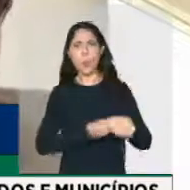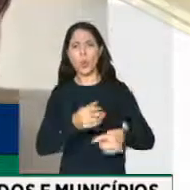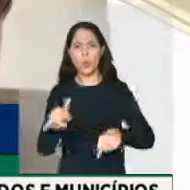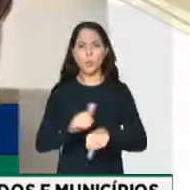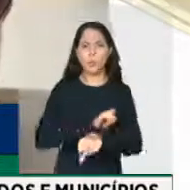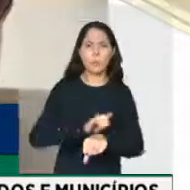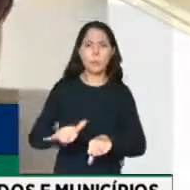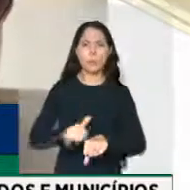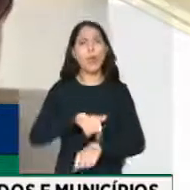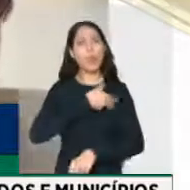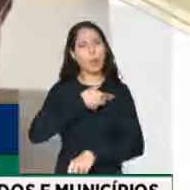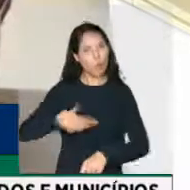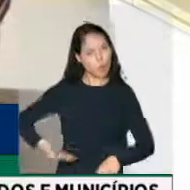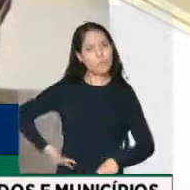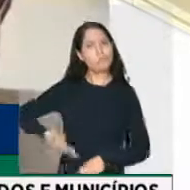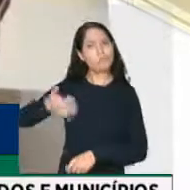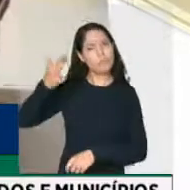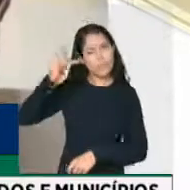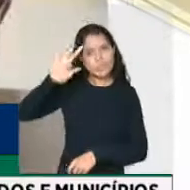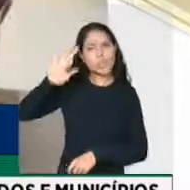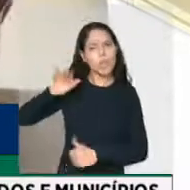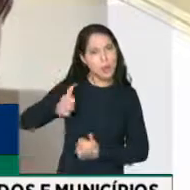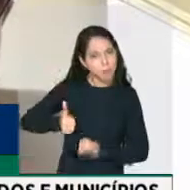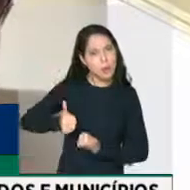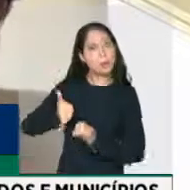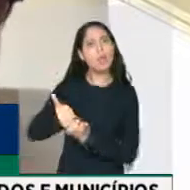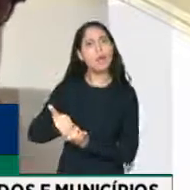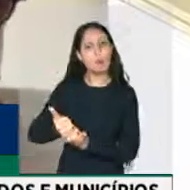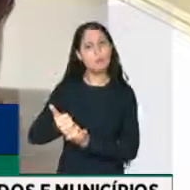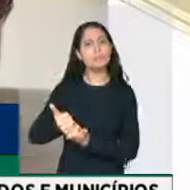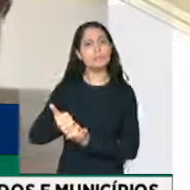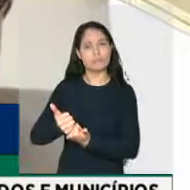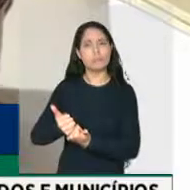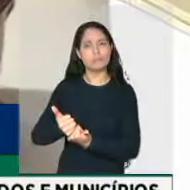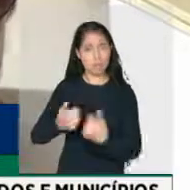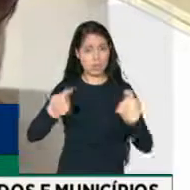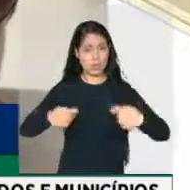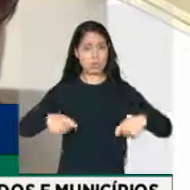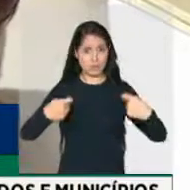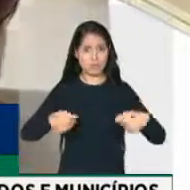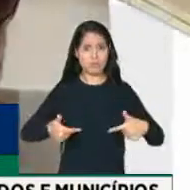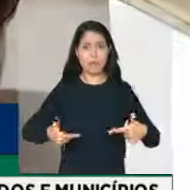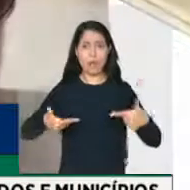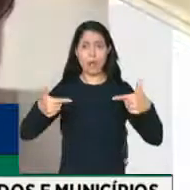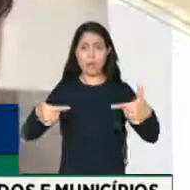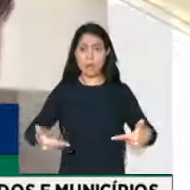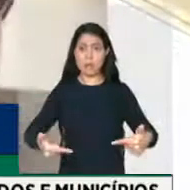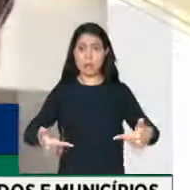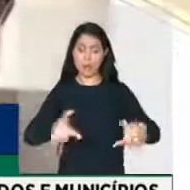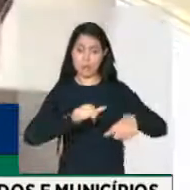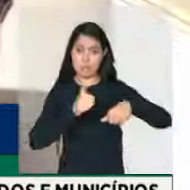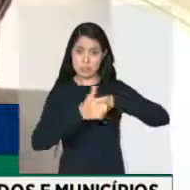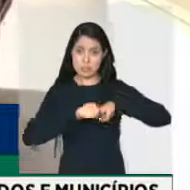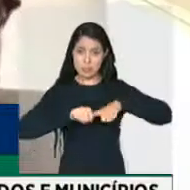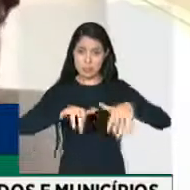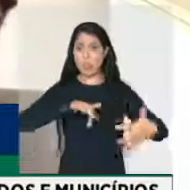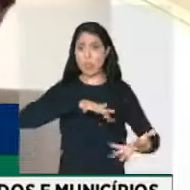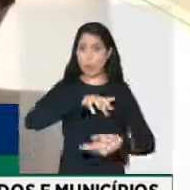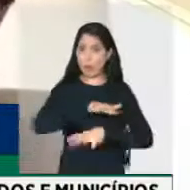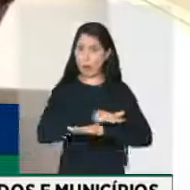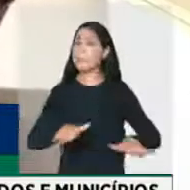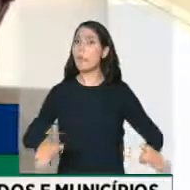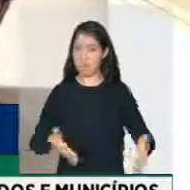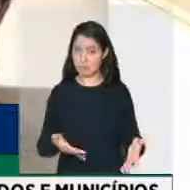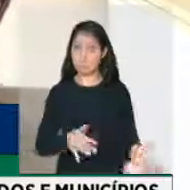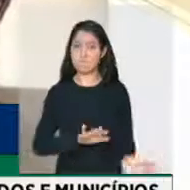ao governo federal nas tomadas de iniciativas que sejam necessárias no combate a essa pandemia que a gente está.